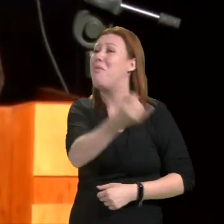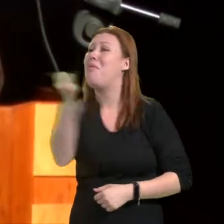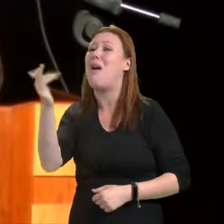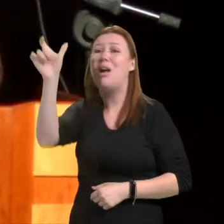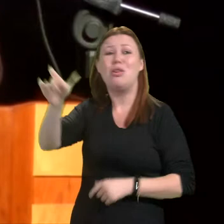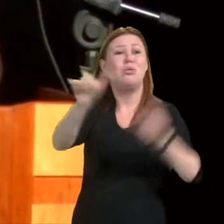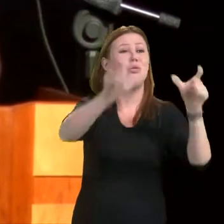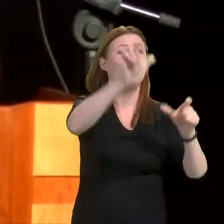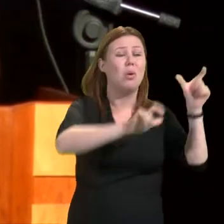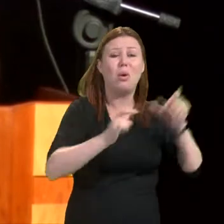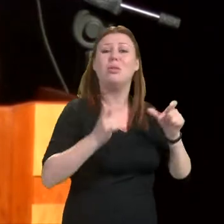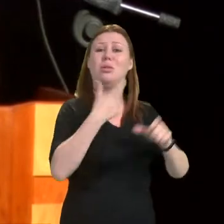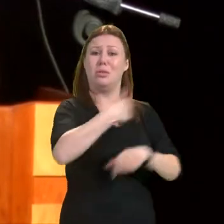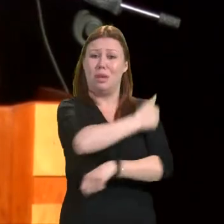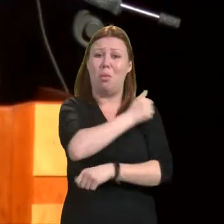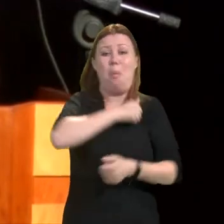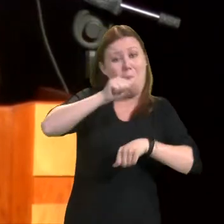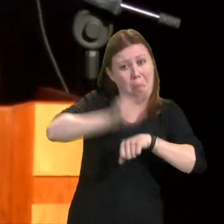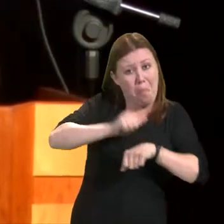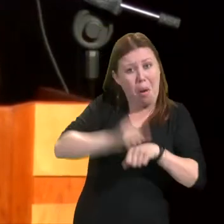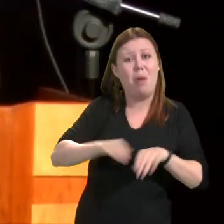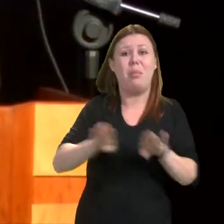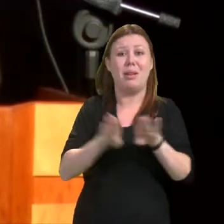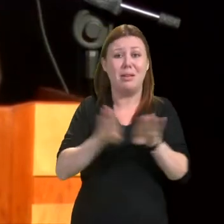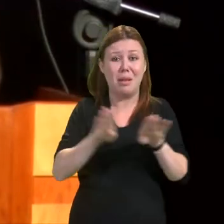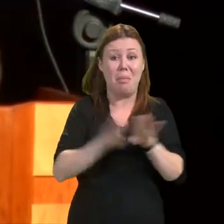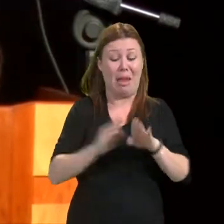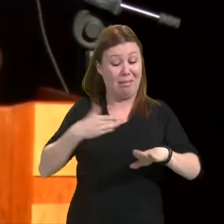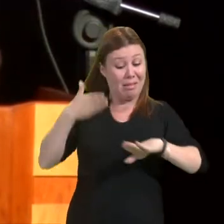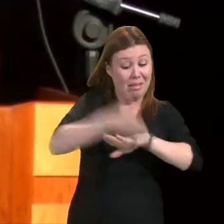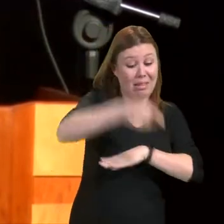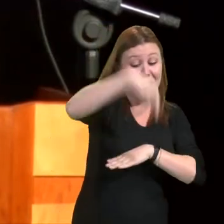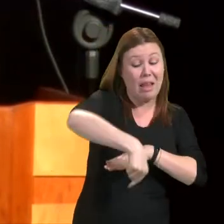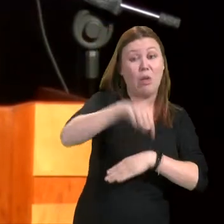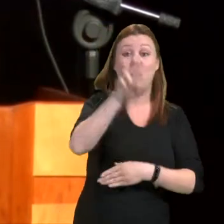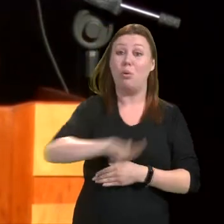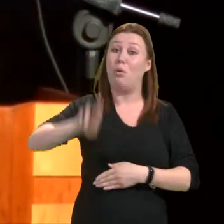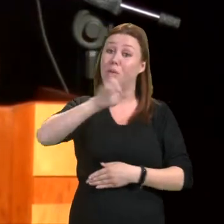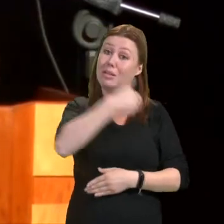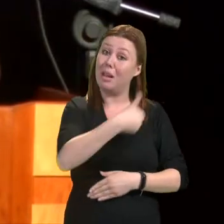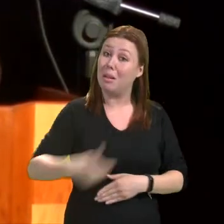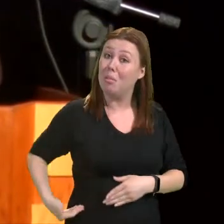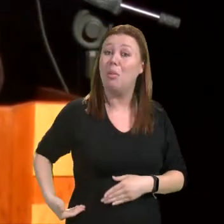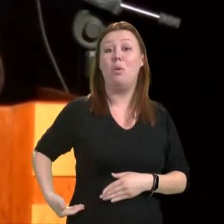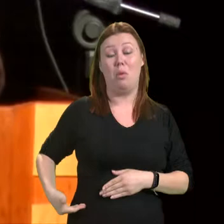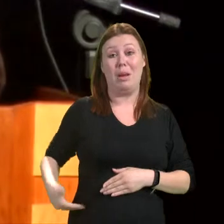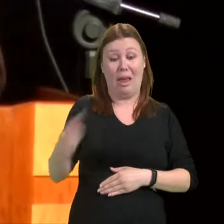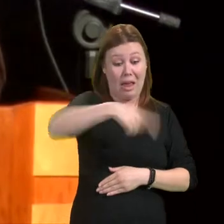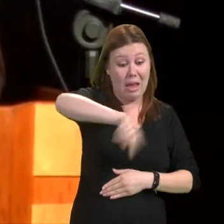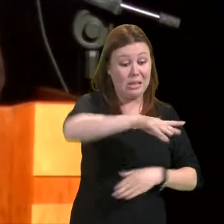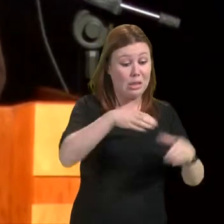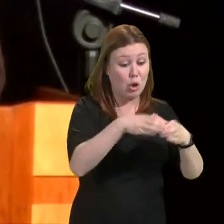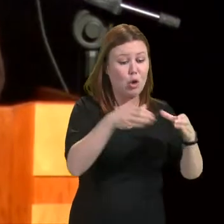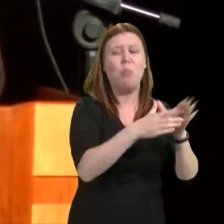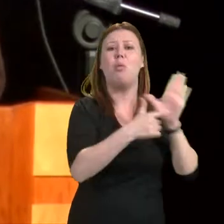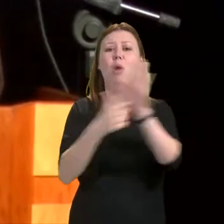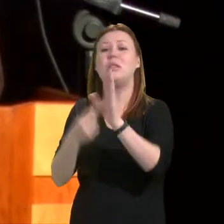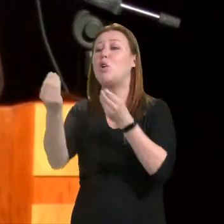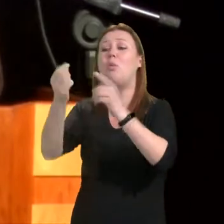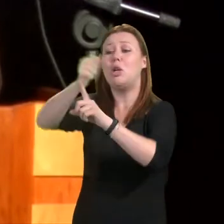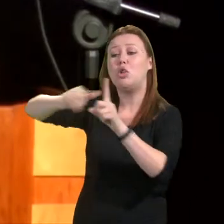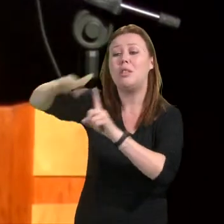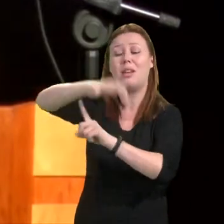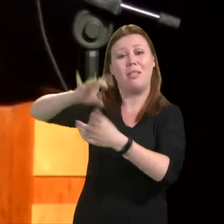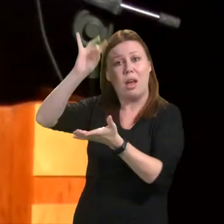externalizados, são estudantes na universidade pública que, de fato, mostram como é a sociedade e, de fato,